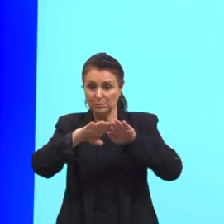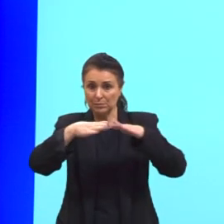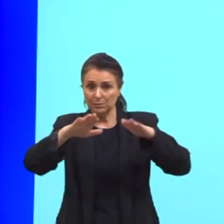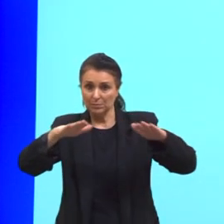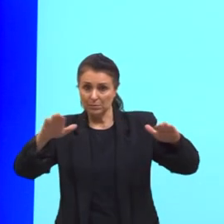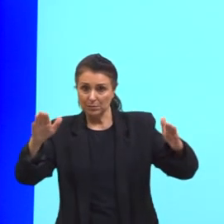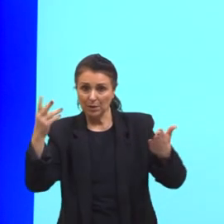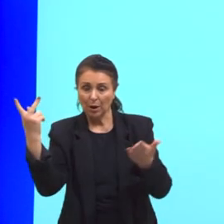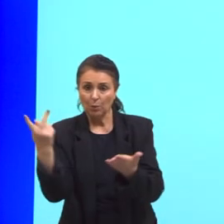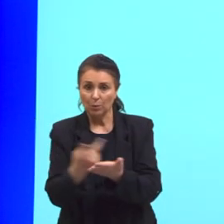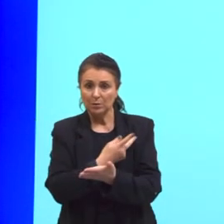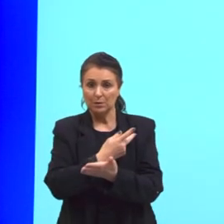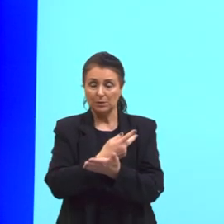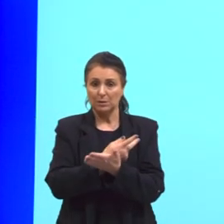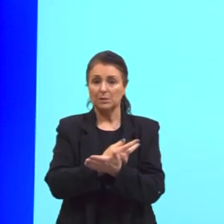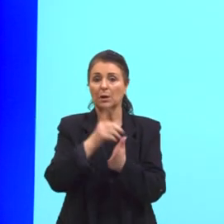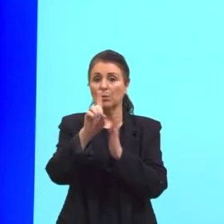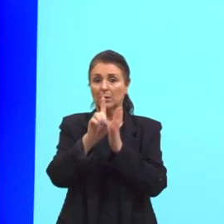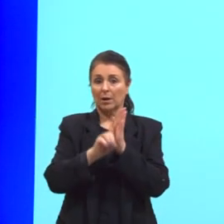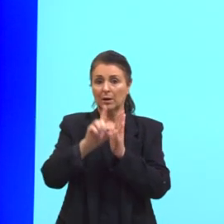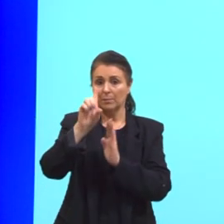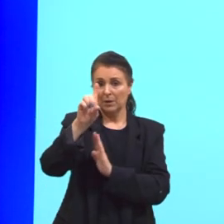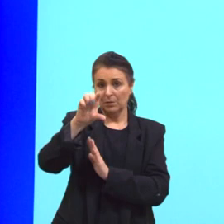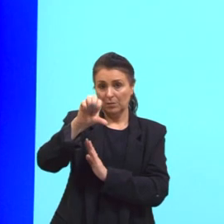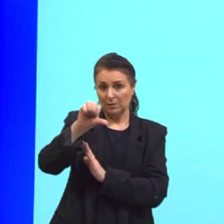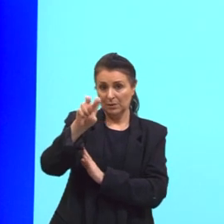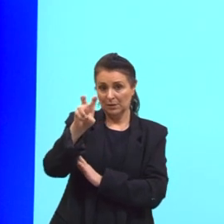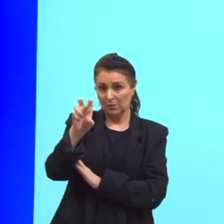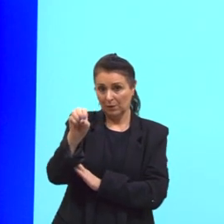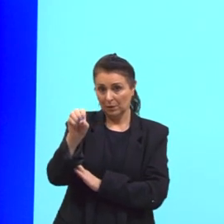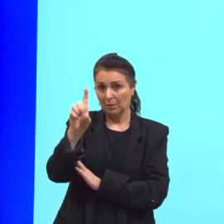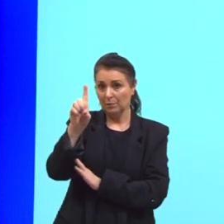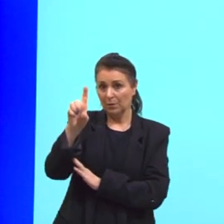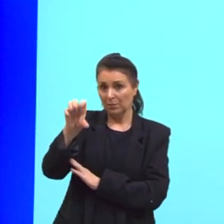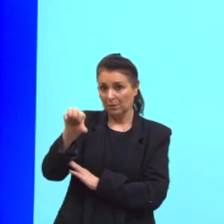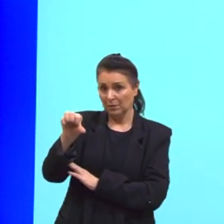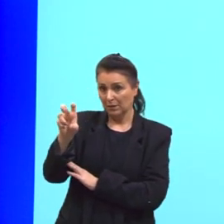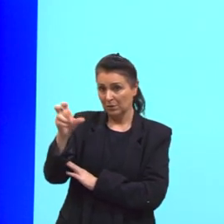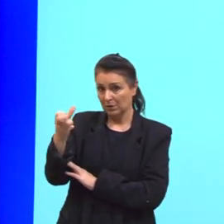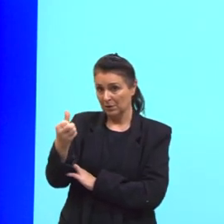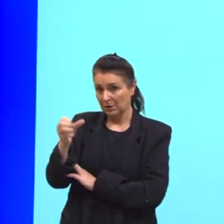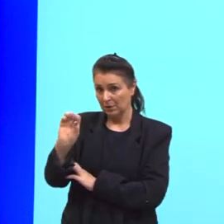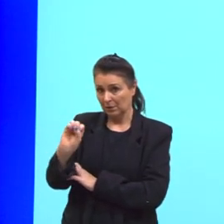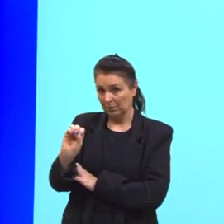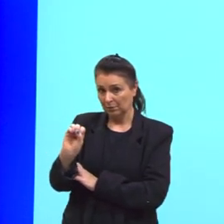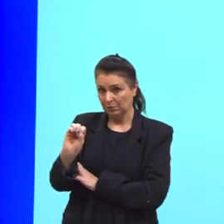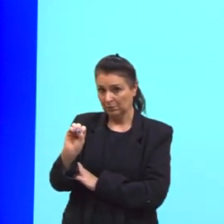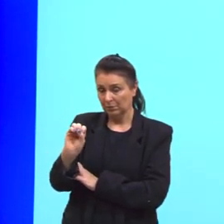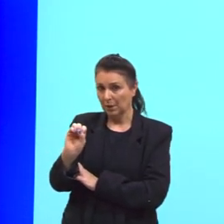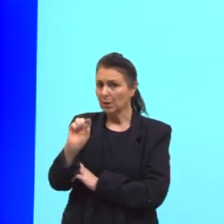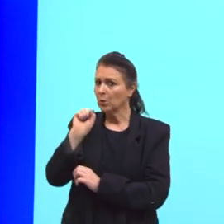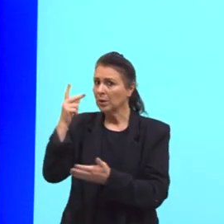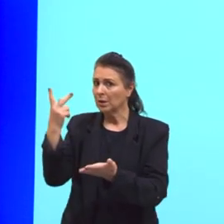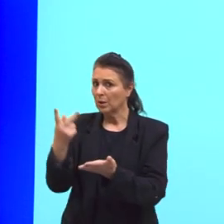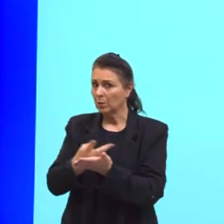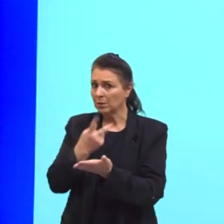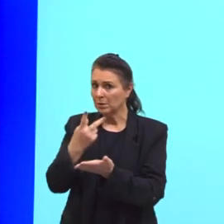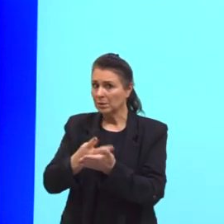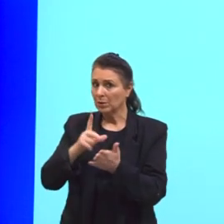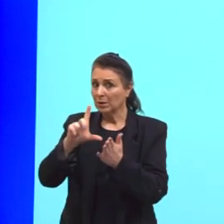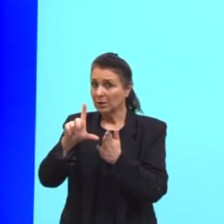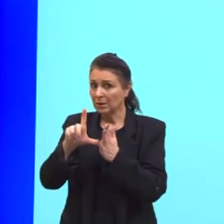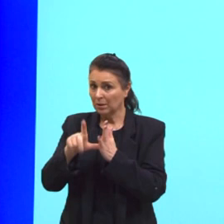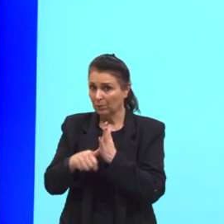décadas de 1950 e 1960, como resultado dos testes